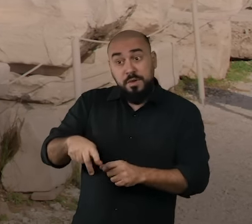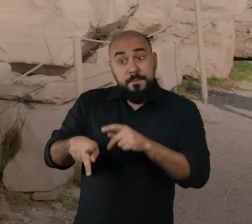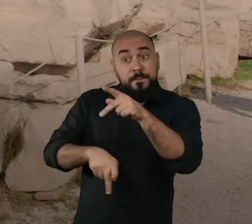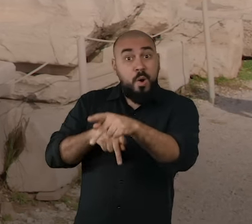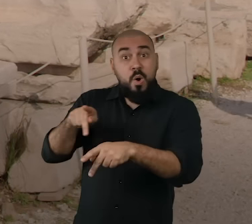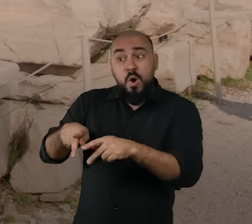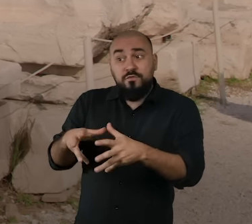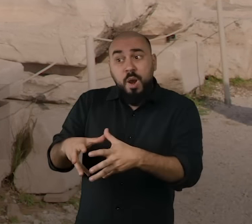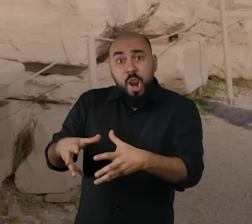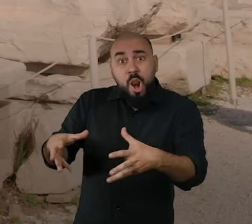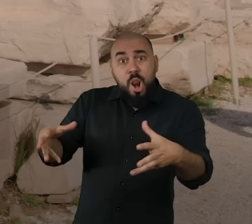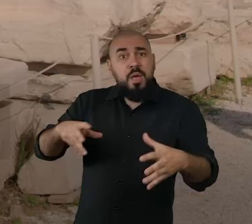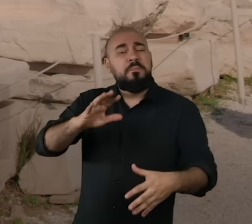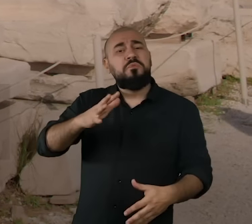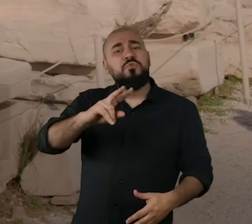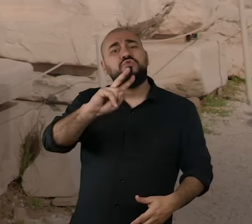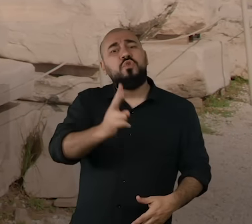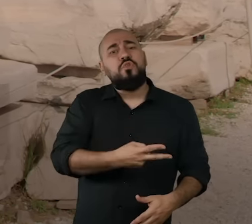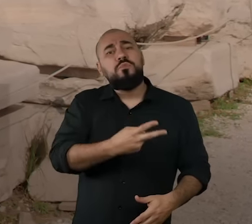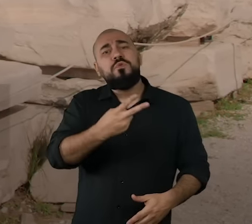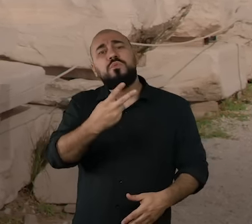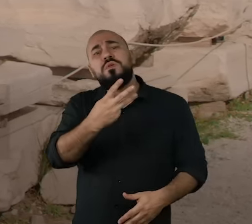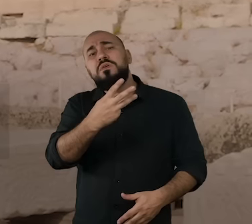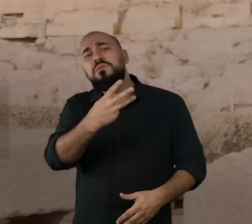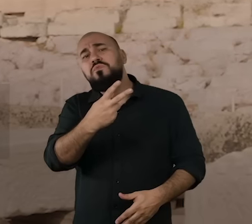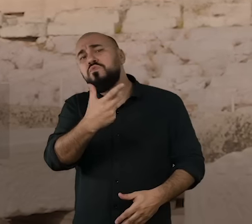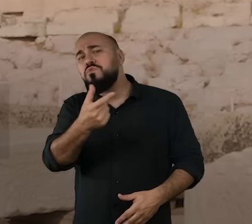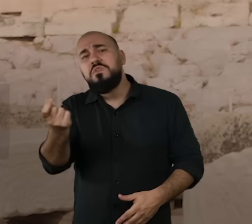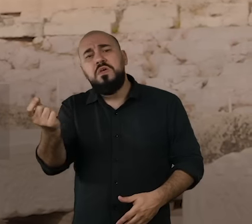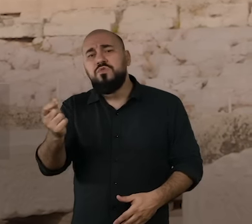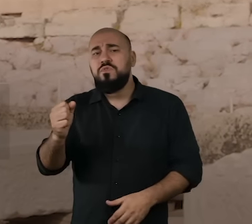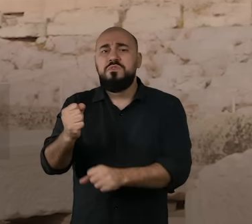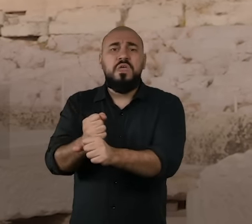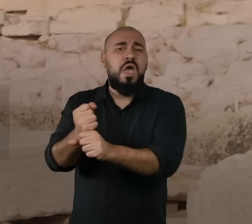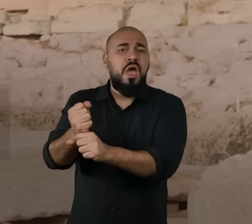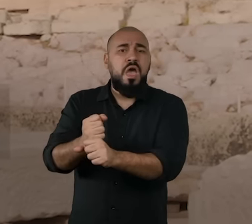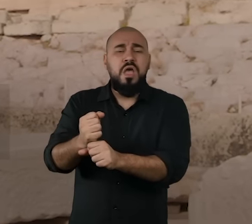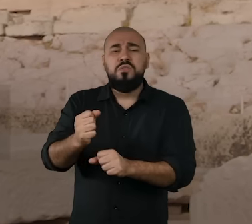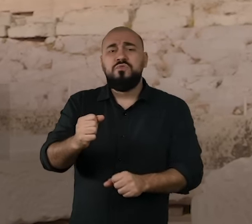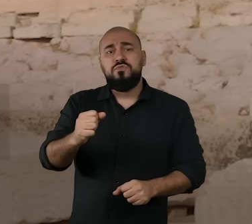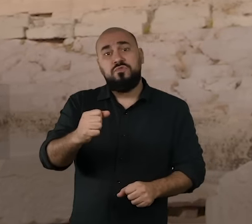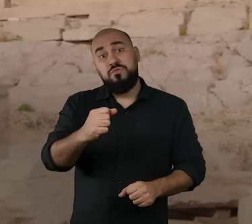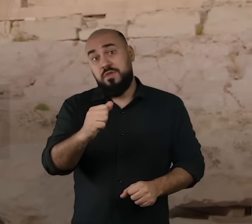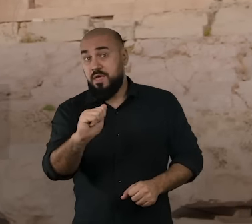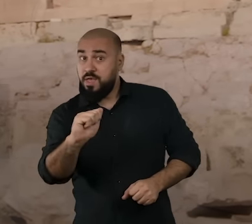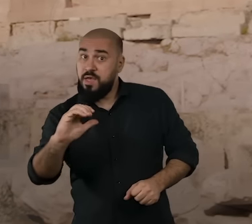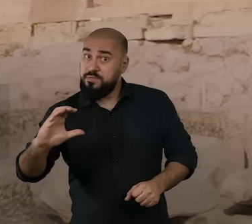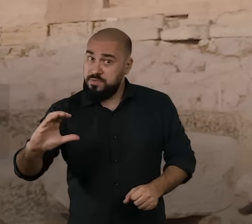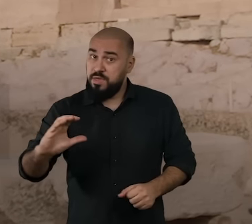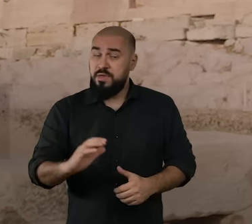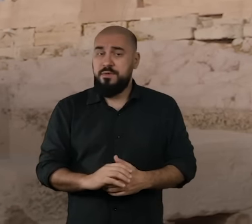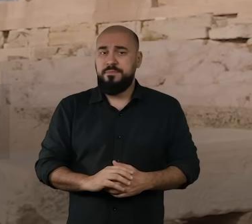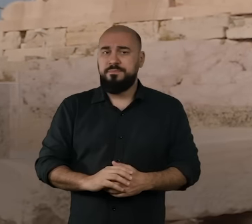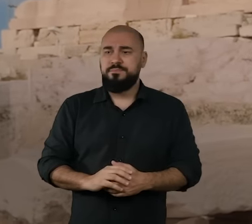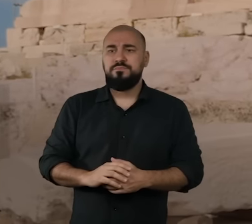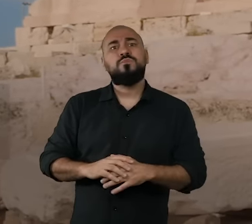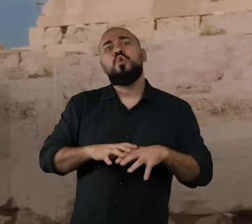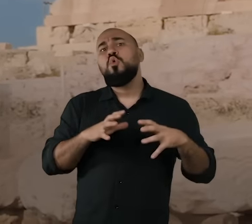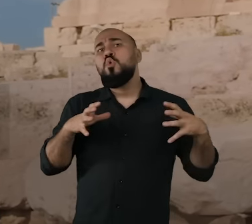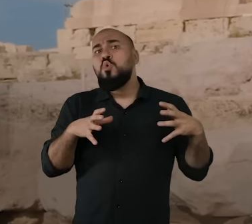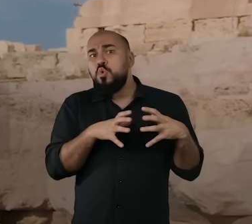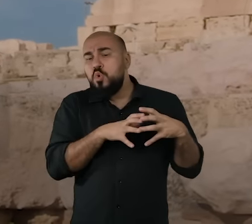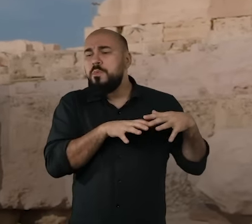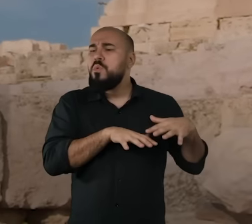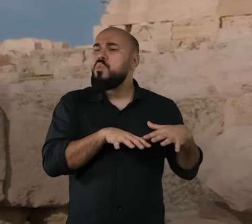dá por volta de 2.200 a.C. Nesta época, vários grupos migratórios estavam seguindo para a região do